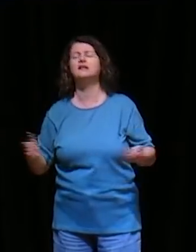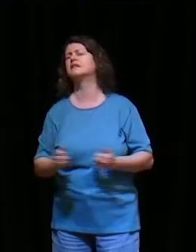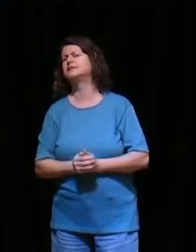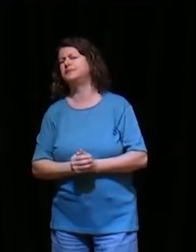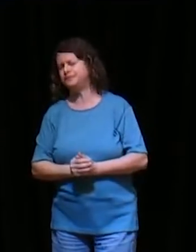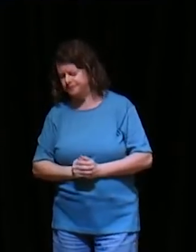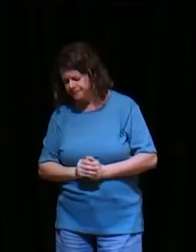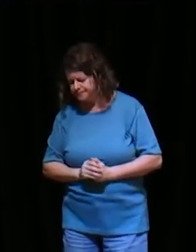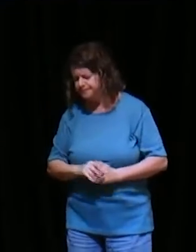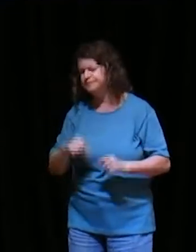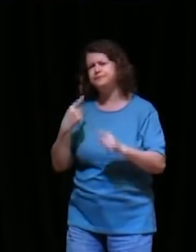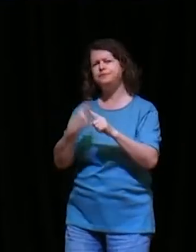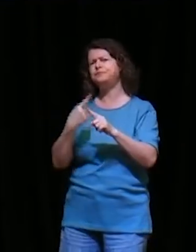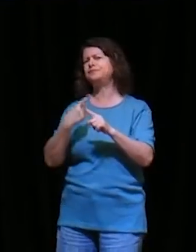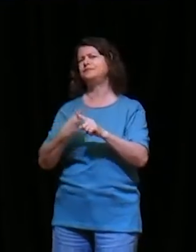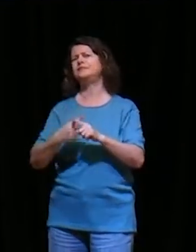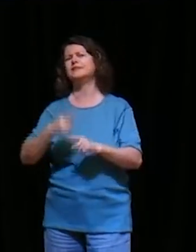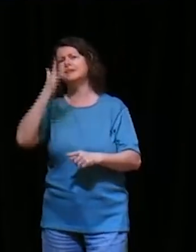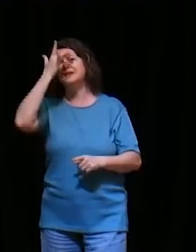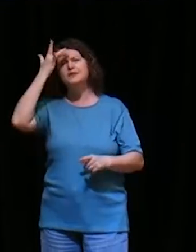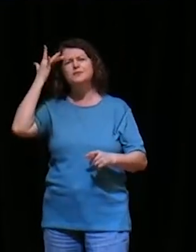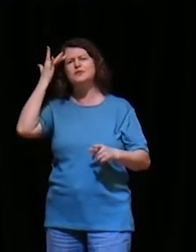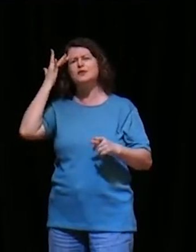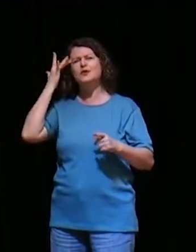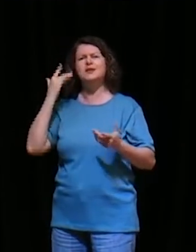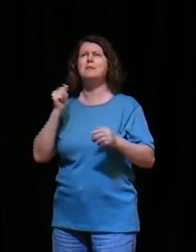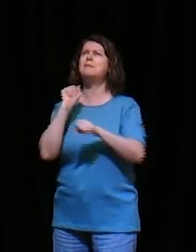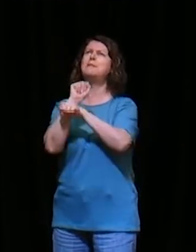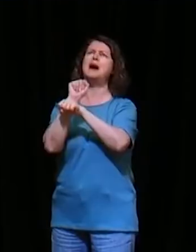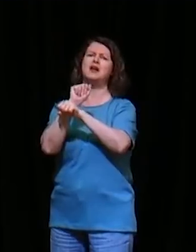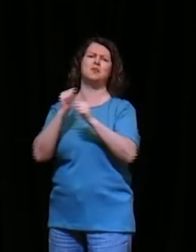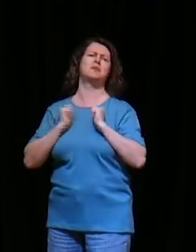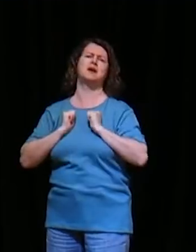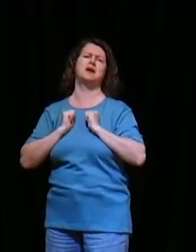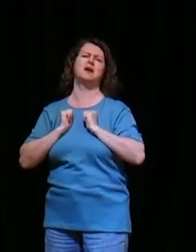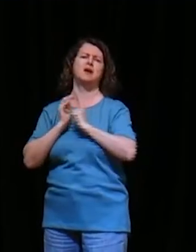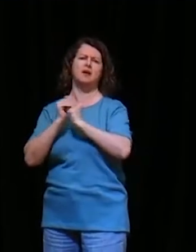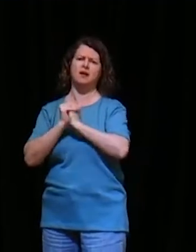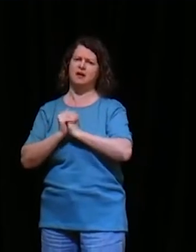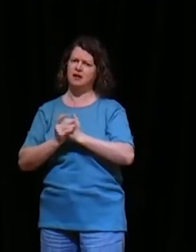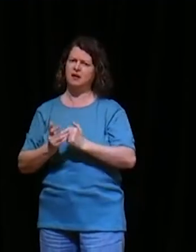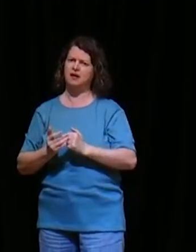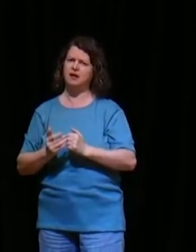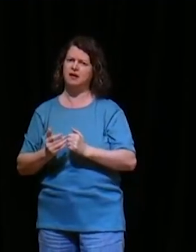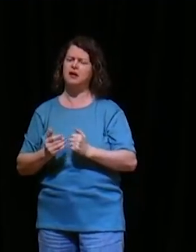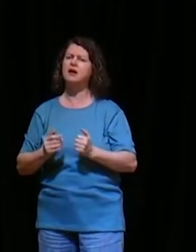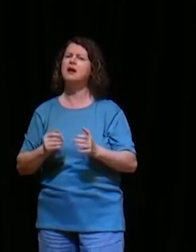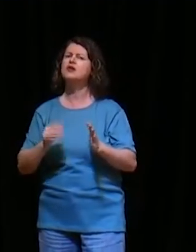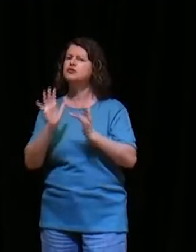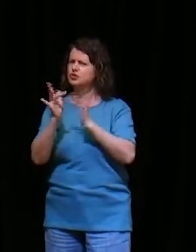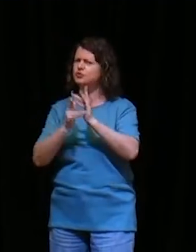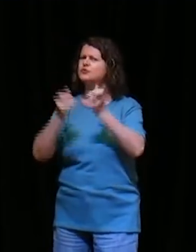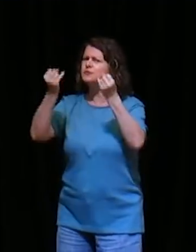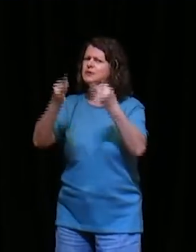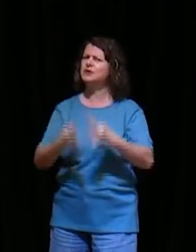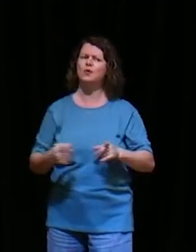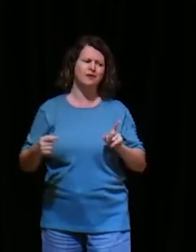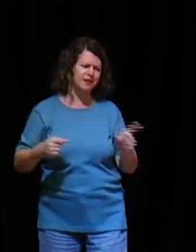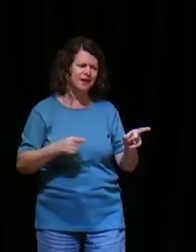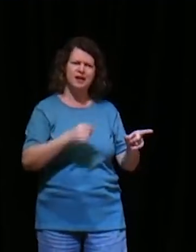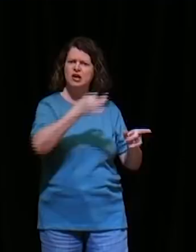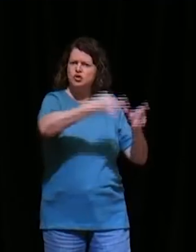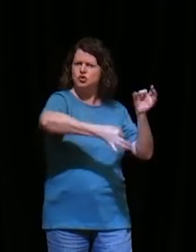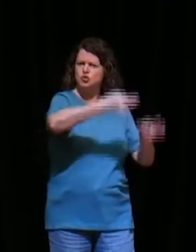de orar, ele pega o exemplo, de um juiz ruim, inico, Deus não é juiz inico, Deus é um juiz justo, ele pega,